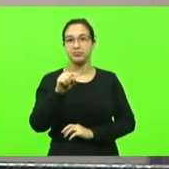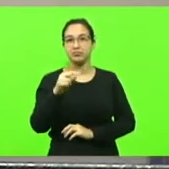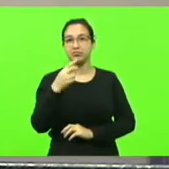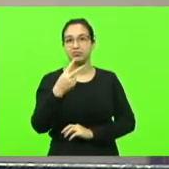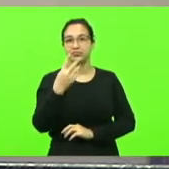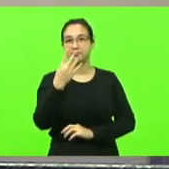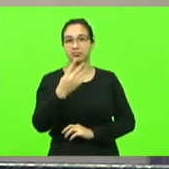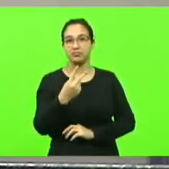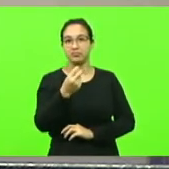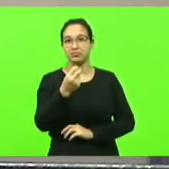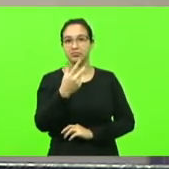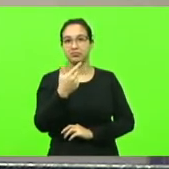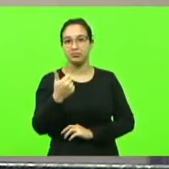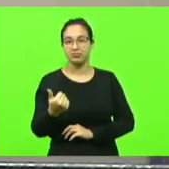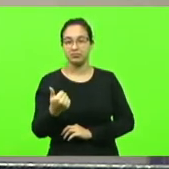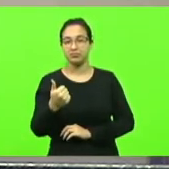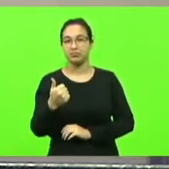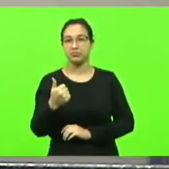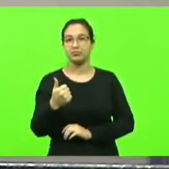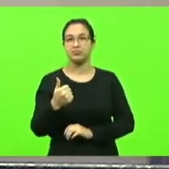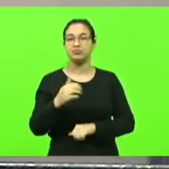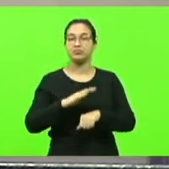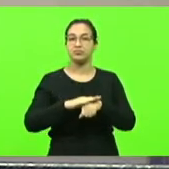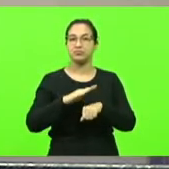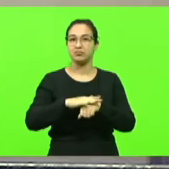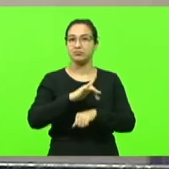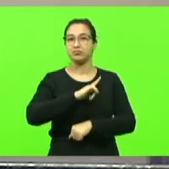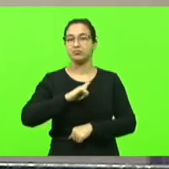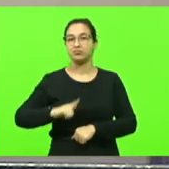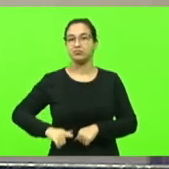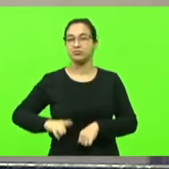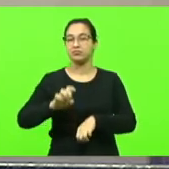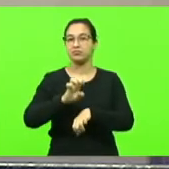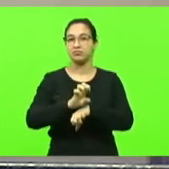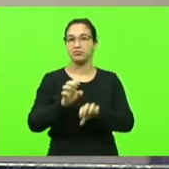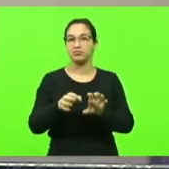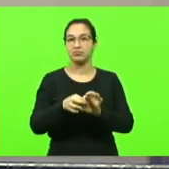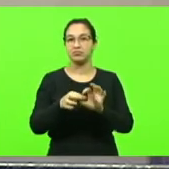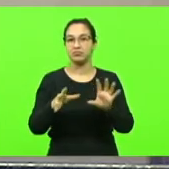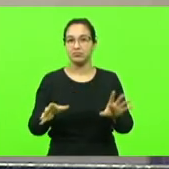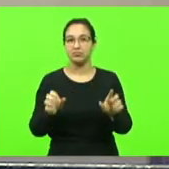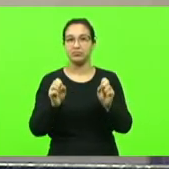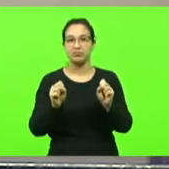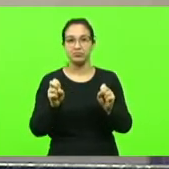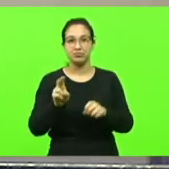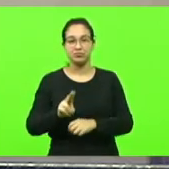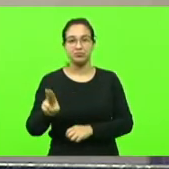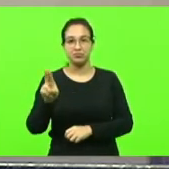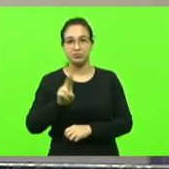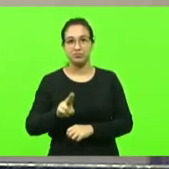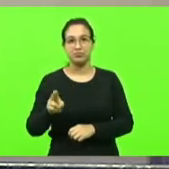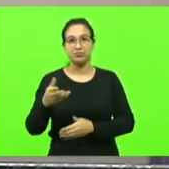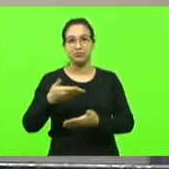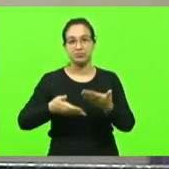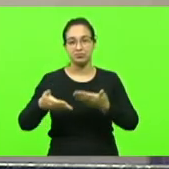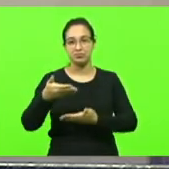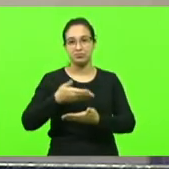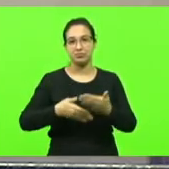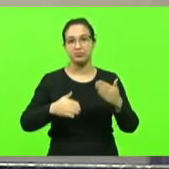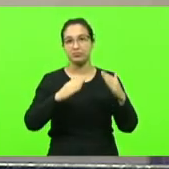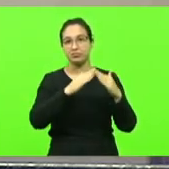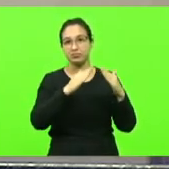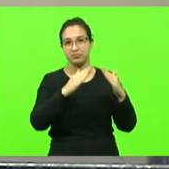barra 2021 autor governador do estado autoriza a sessão de uso compartilhado de imóvel no município de